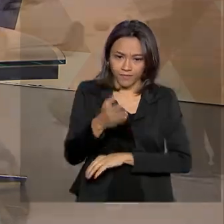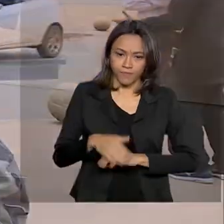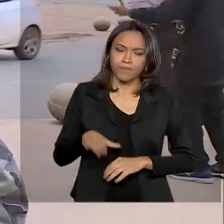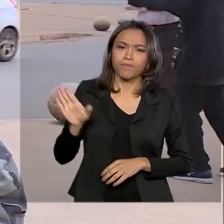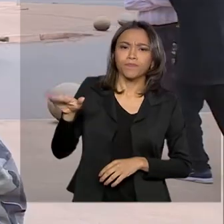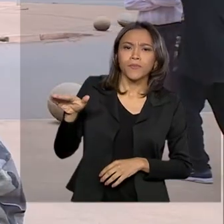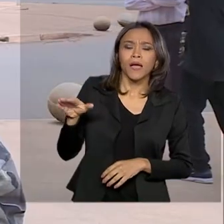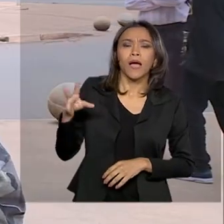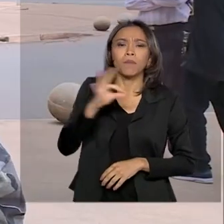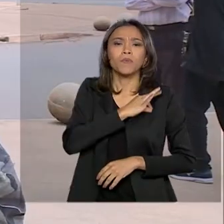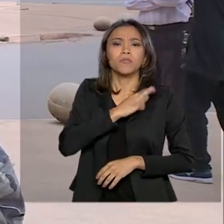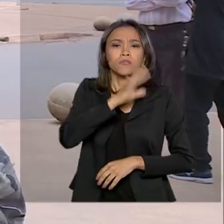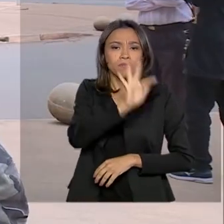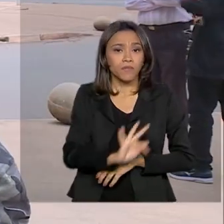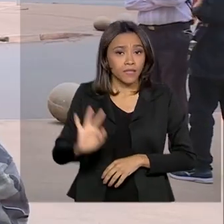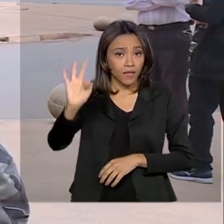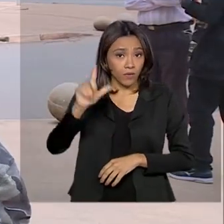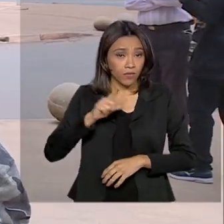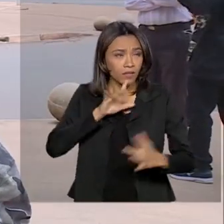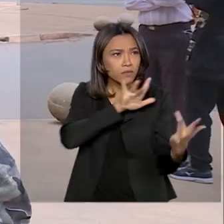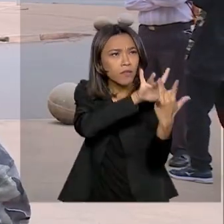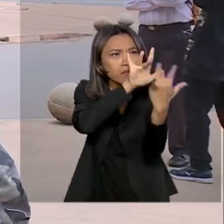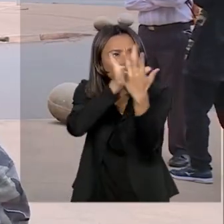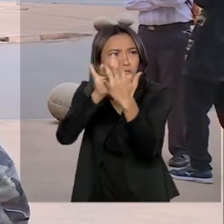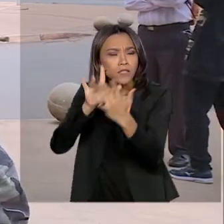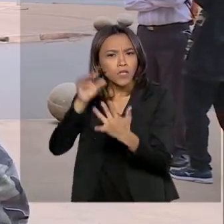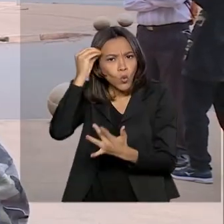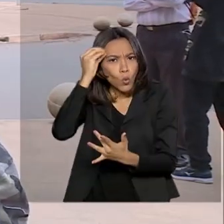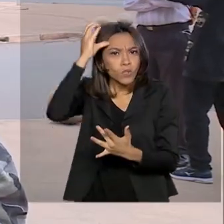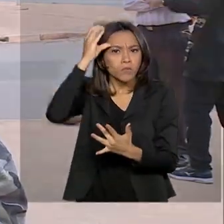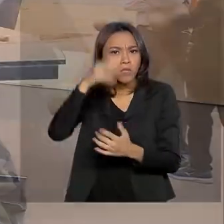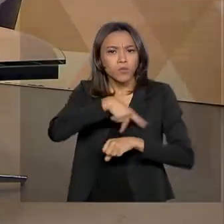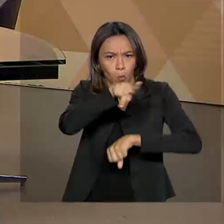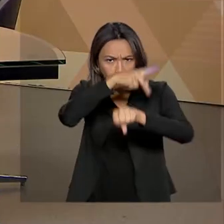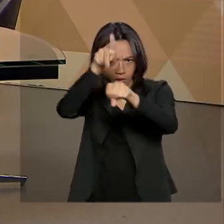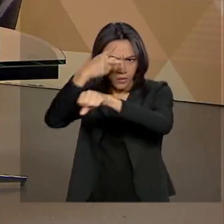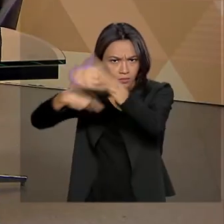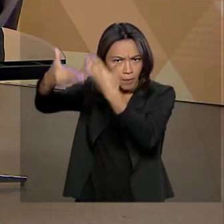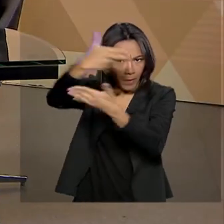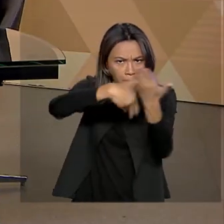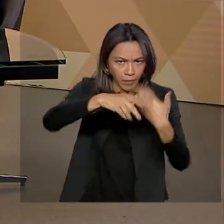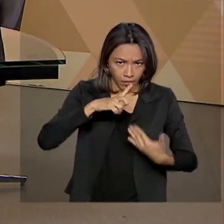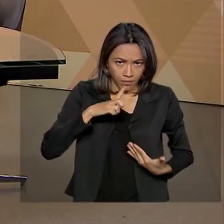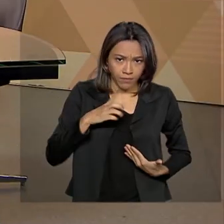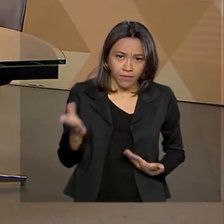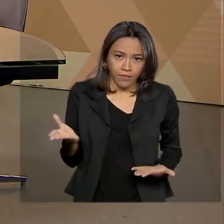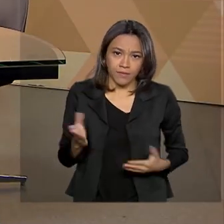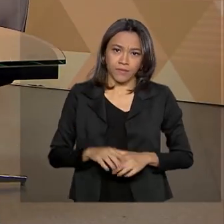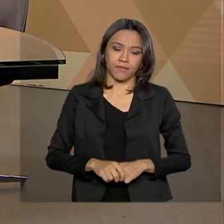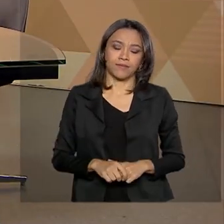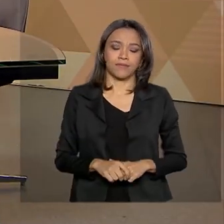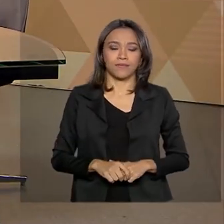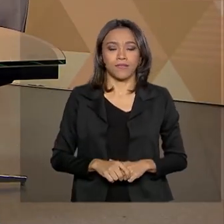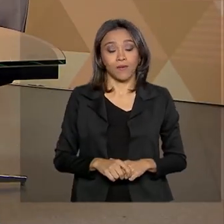A PRF costuma fazer intercâmbio de conhecimentos com outros países? Diretor? Olha,